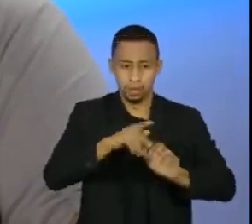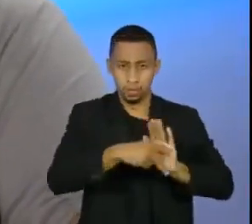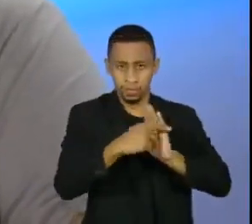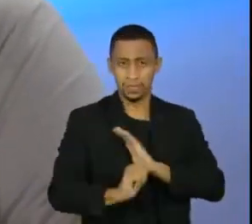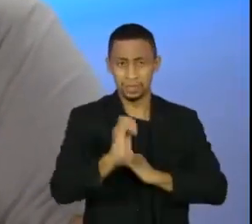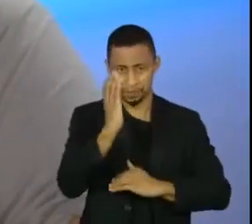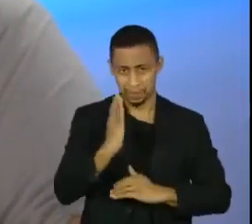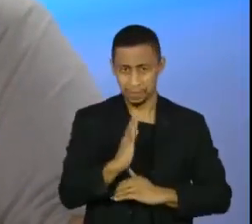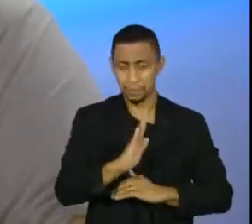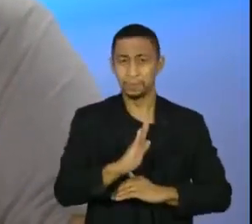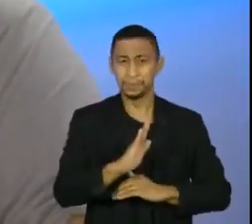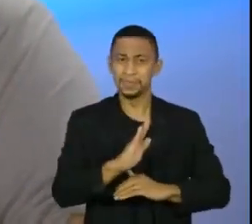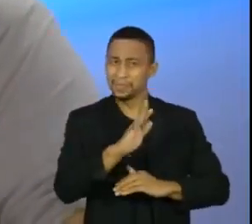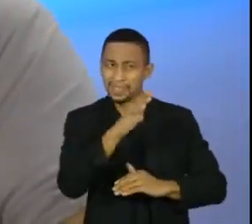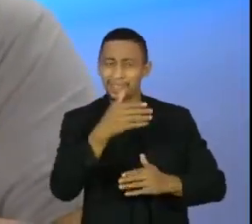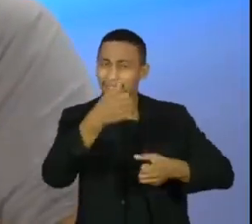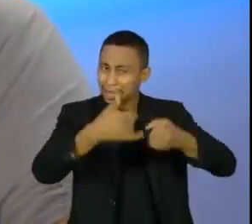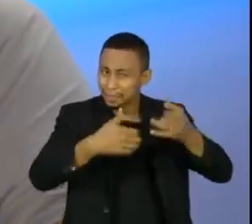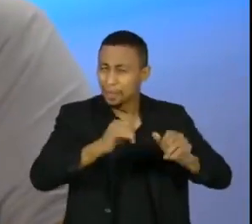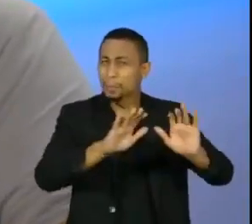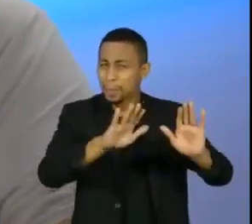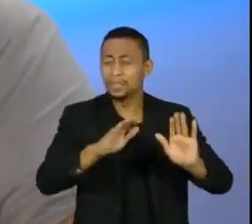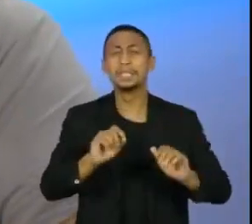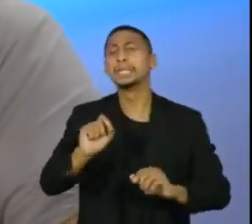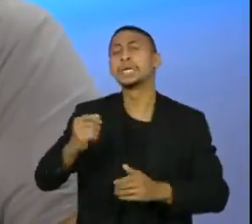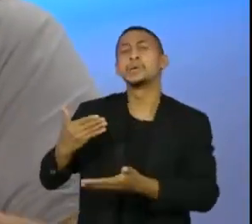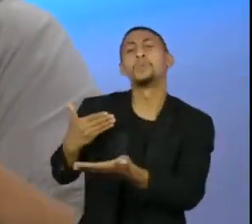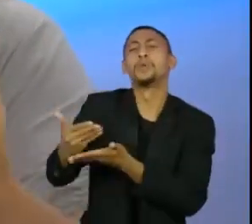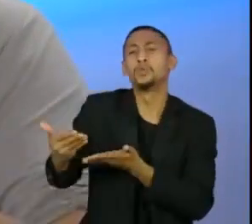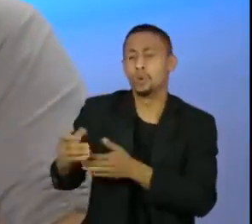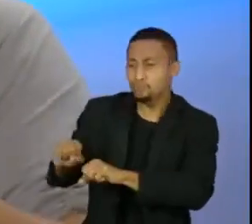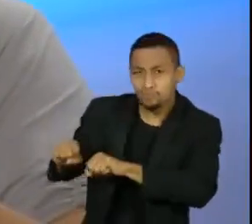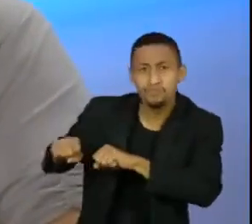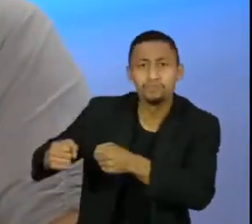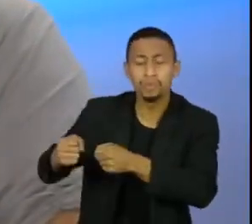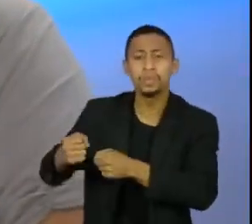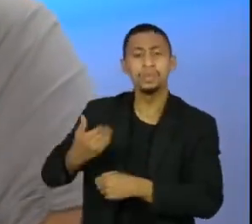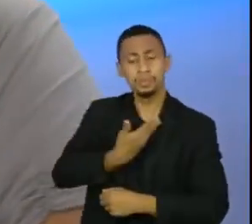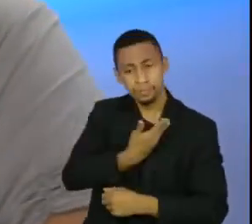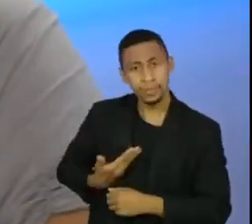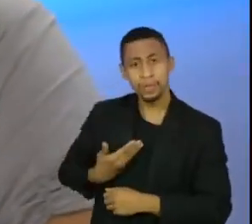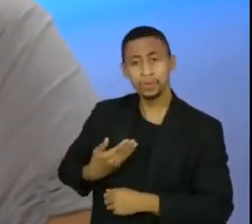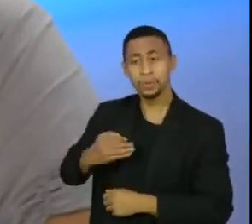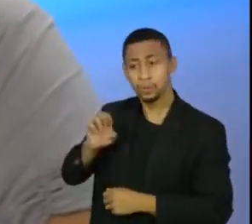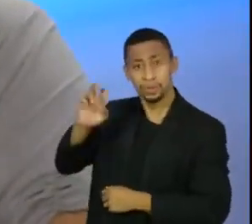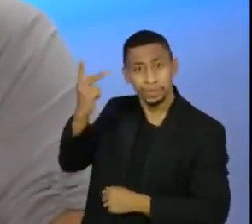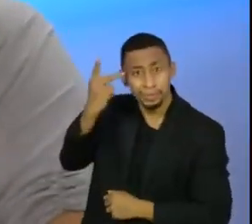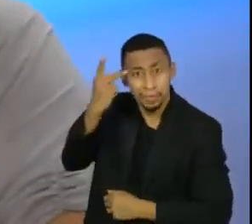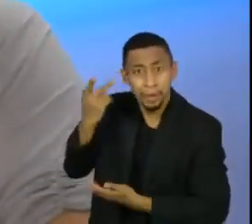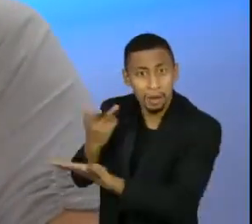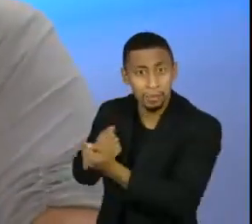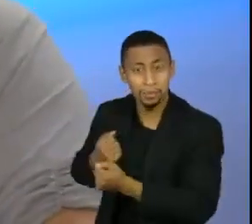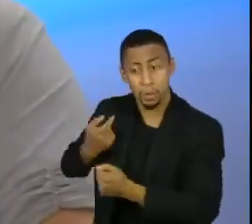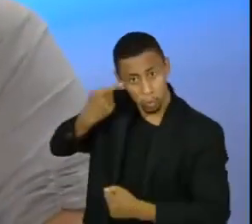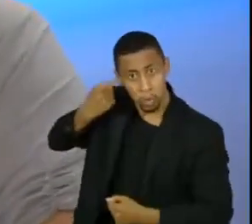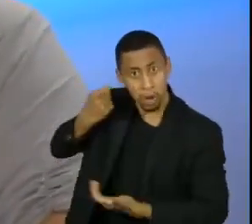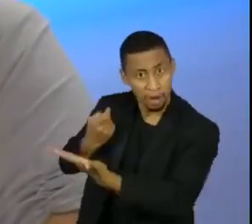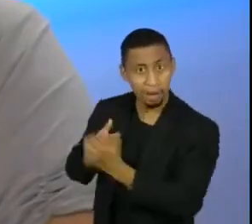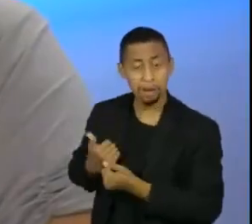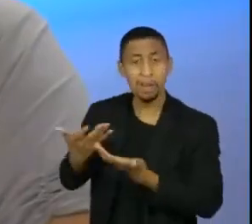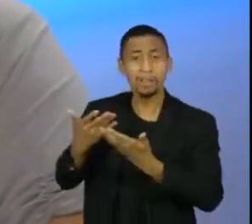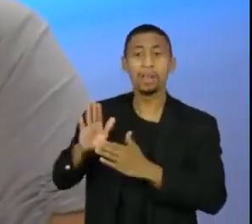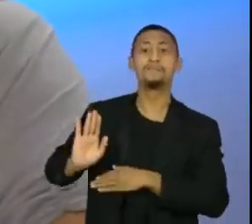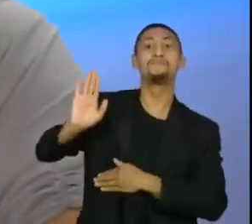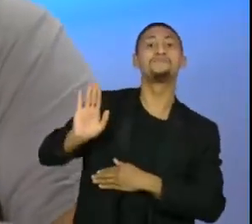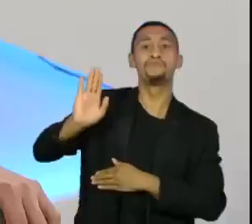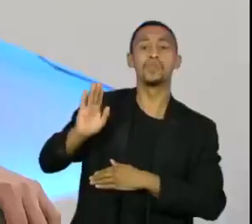Brasil foi o governador de São Paulo, João Doria, com a questão da CoronaVac e até pela ambição dele de disputar a presidência da República e pelo embate